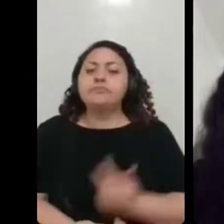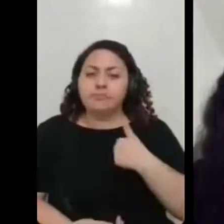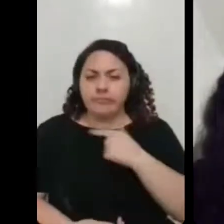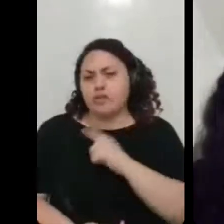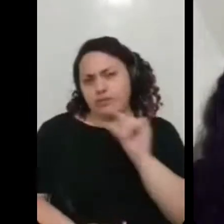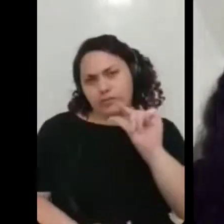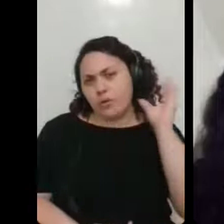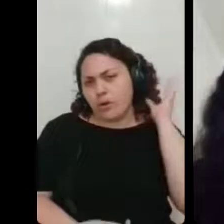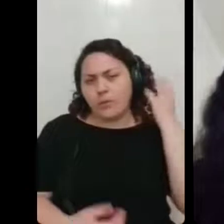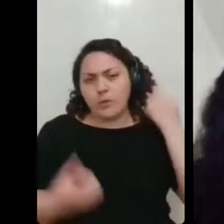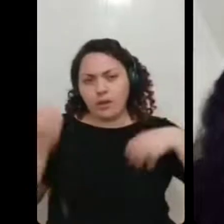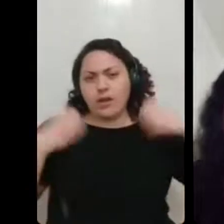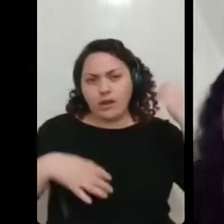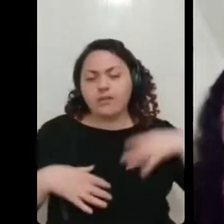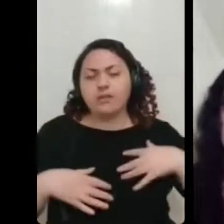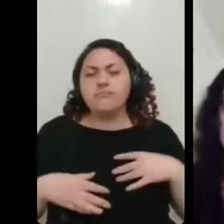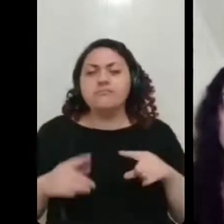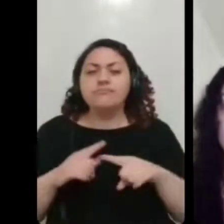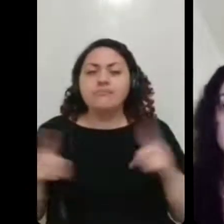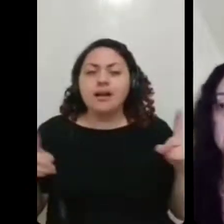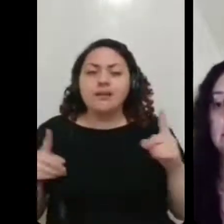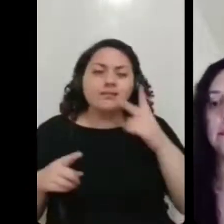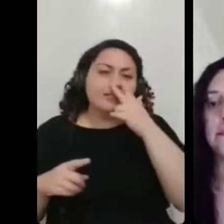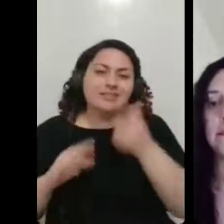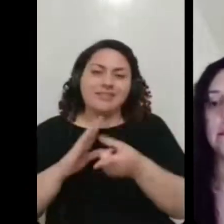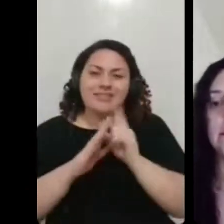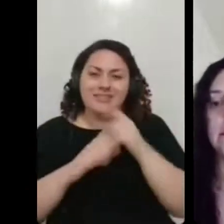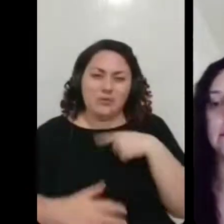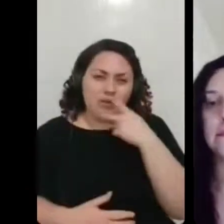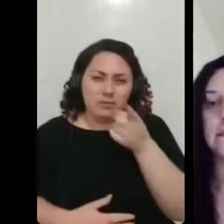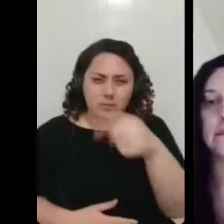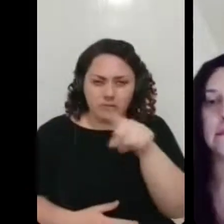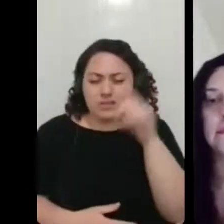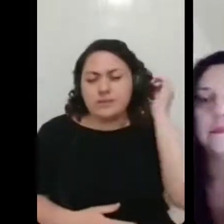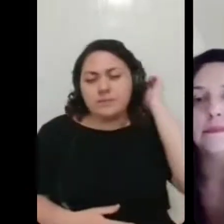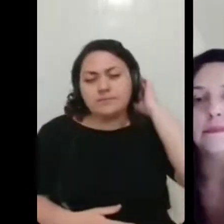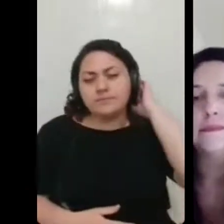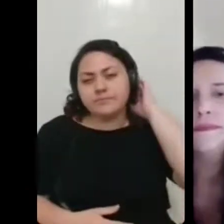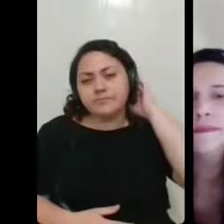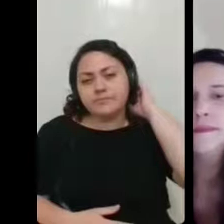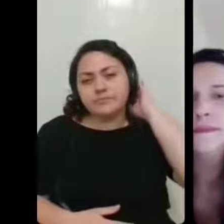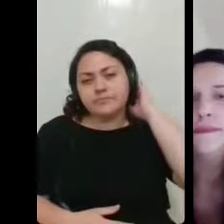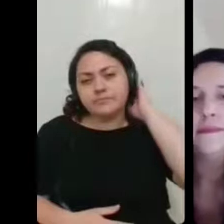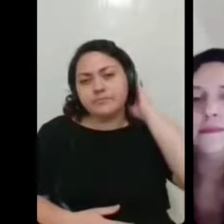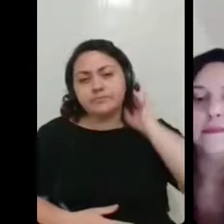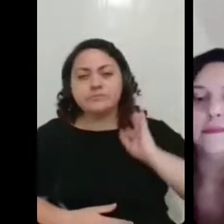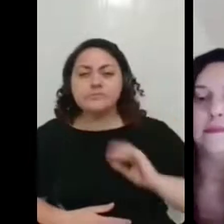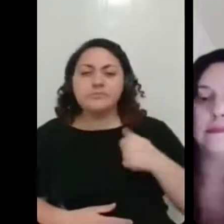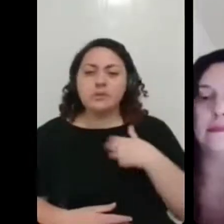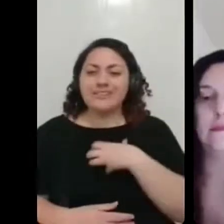mas, que nem eu tinha comentado hoje mais cedo com vocês, eu não me fez muita falta, porque